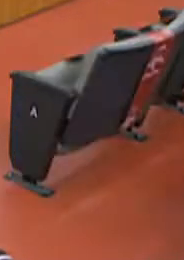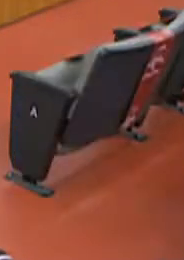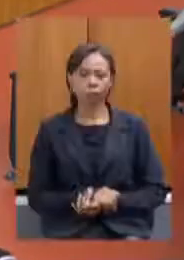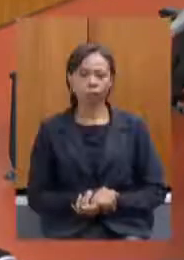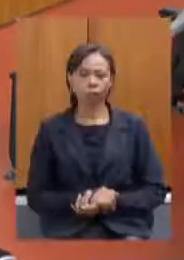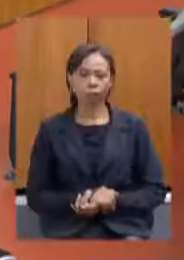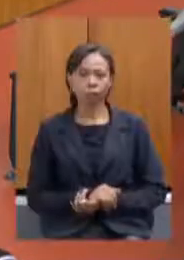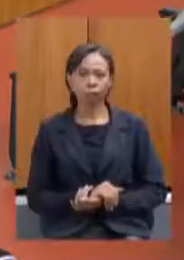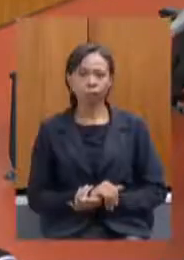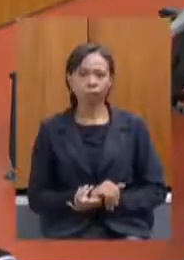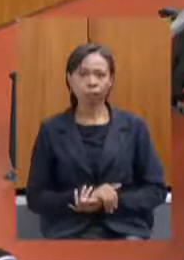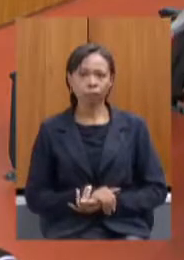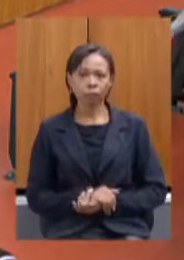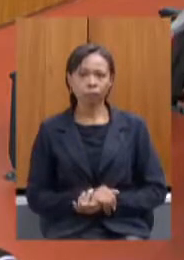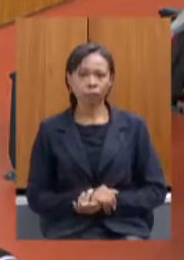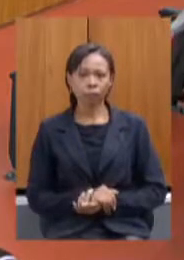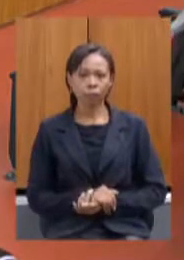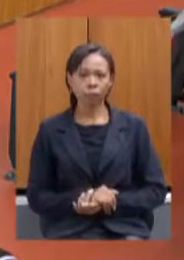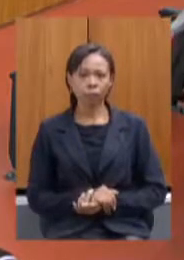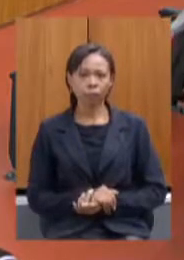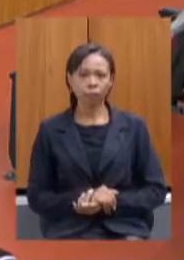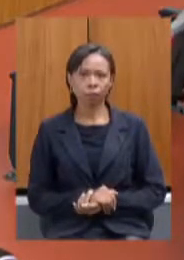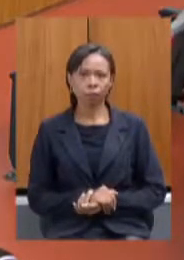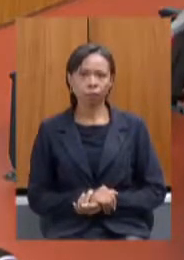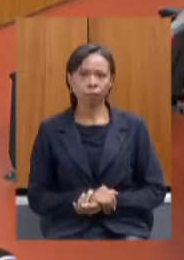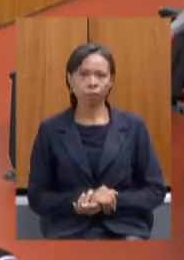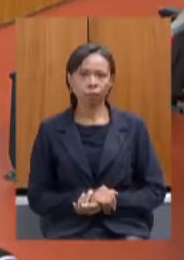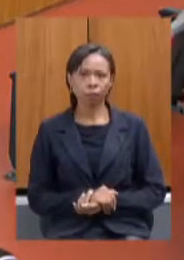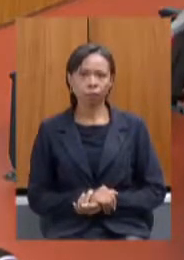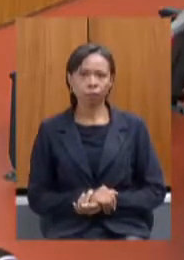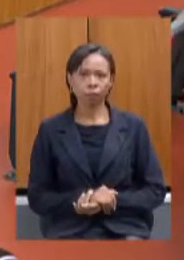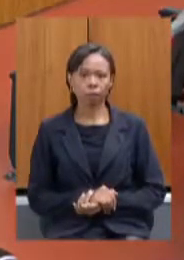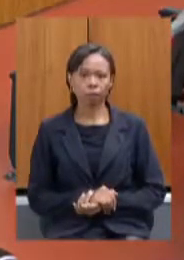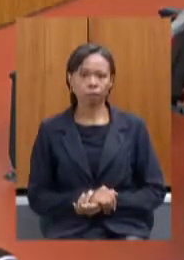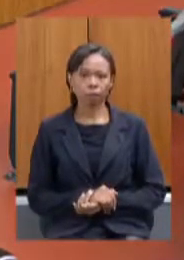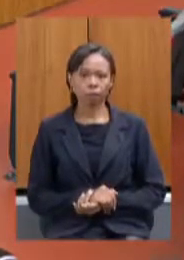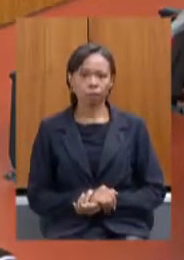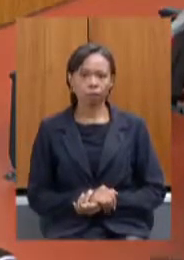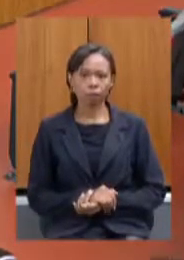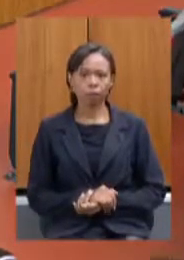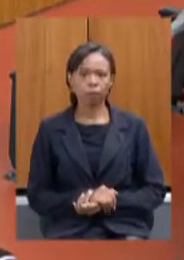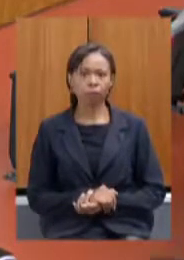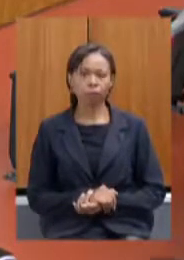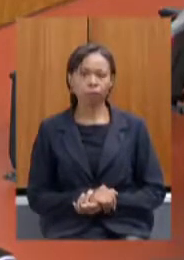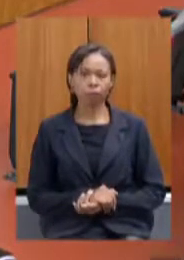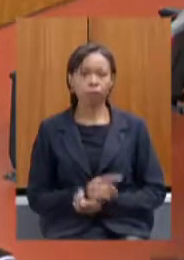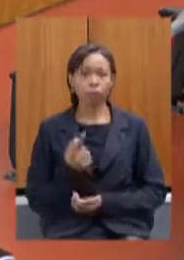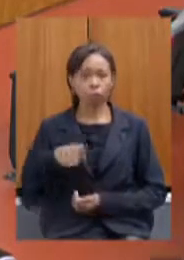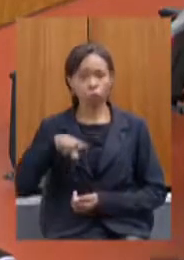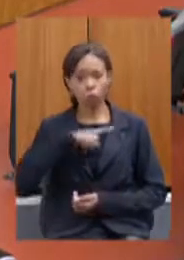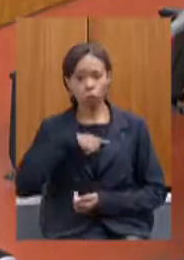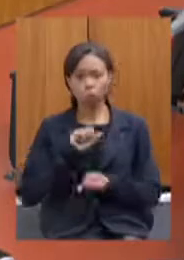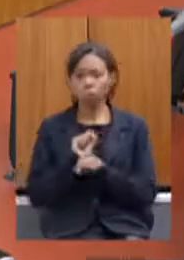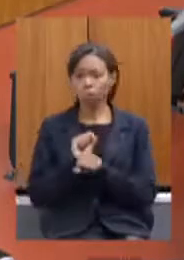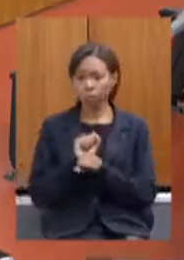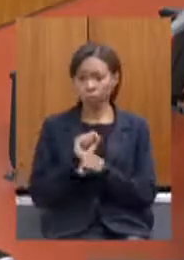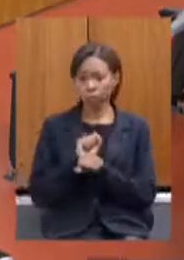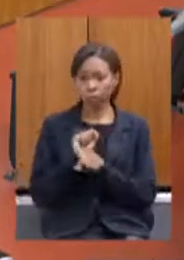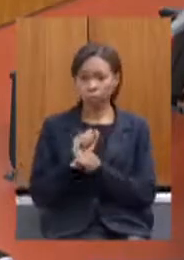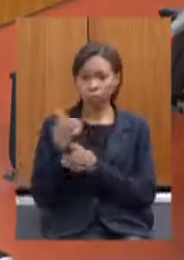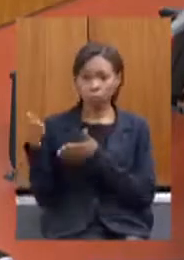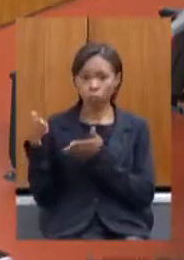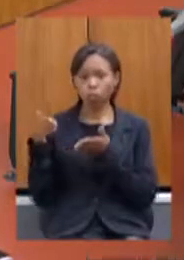e a gente espera que essas respostas cheguem a essa casa mas muito obrigado e enquanto nós estamos esperando aqui que chegue